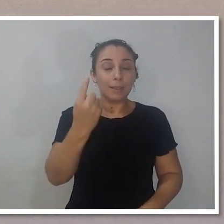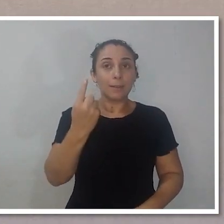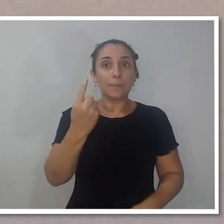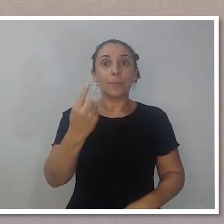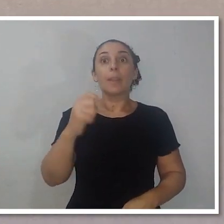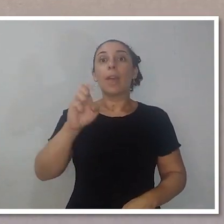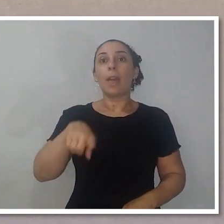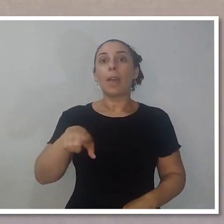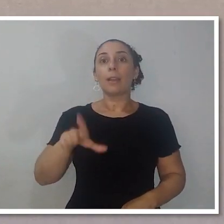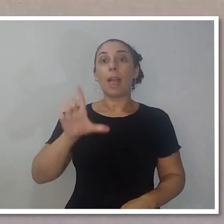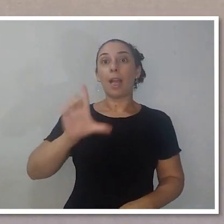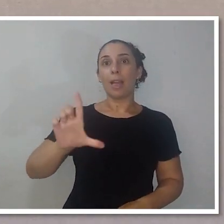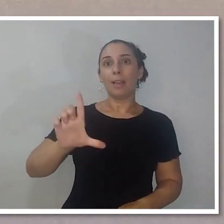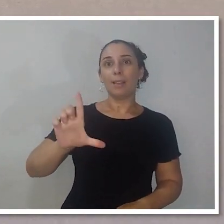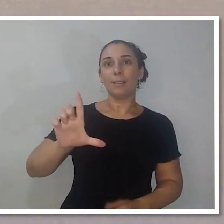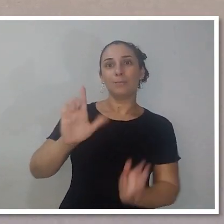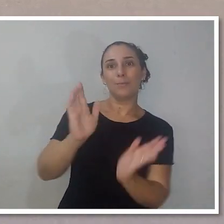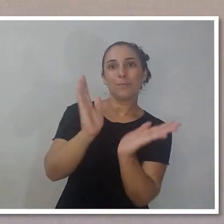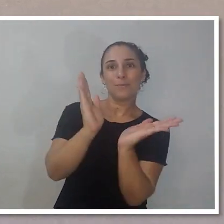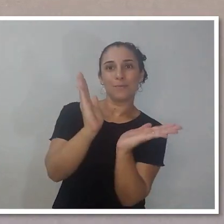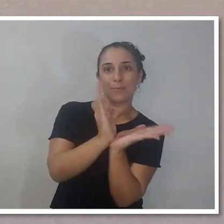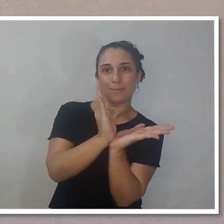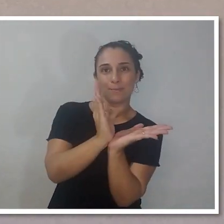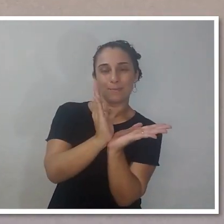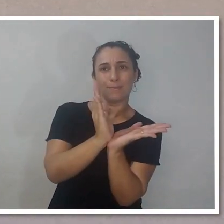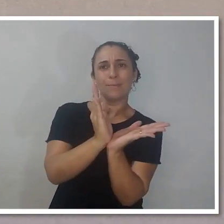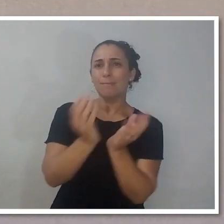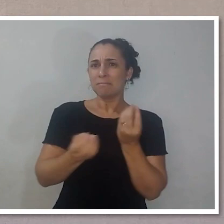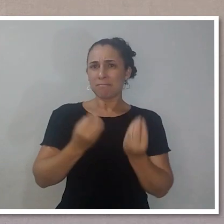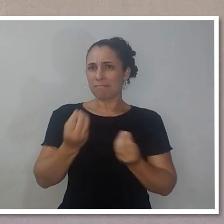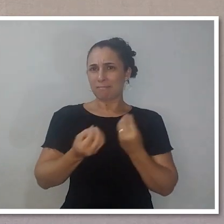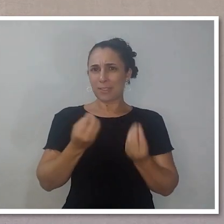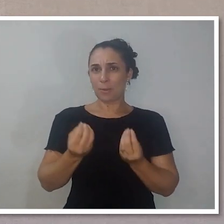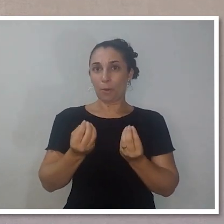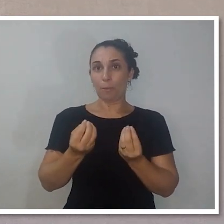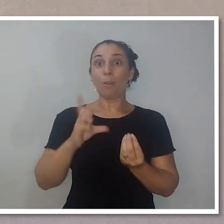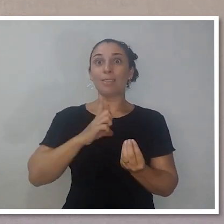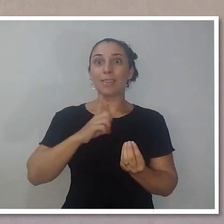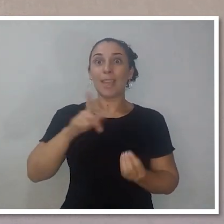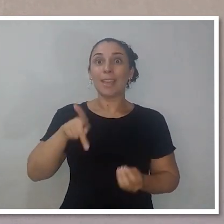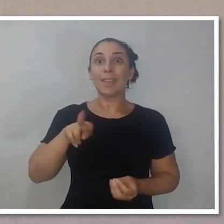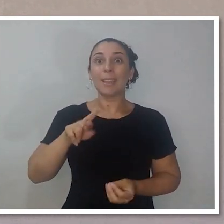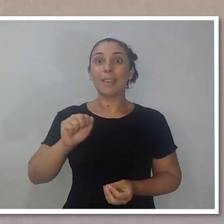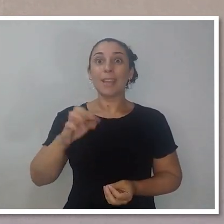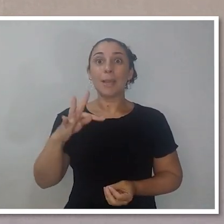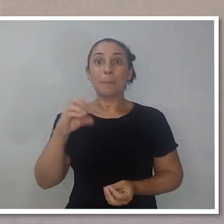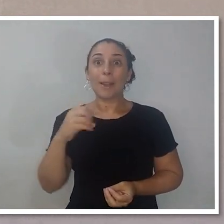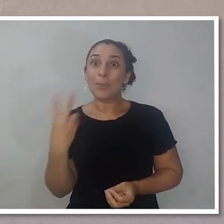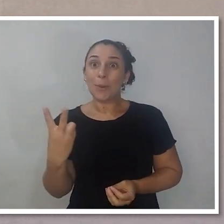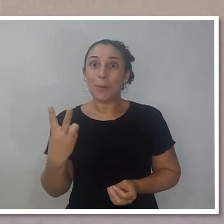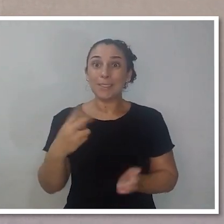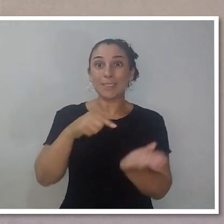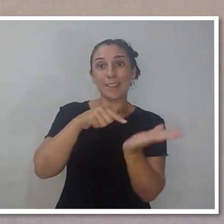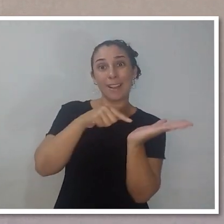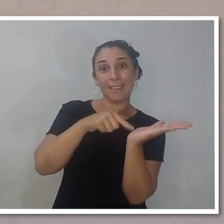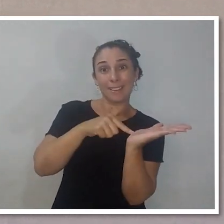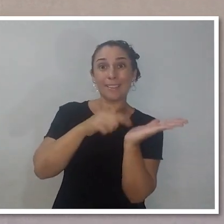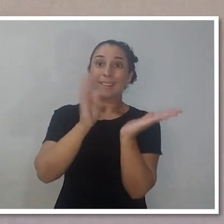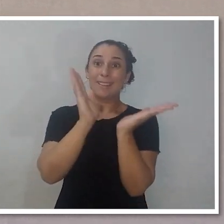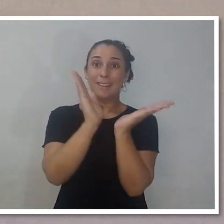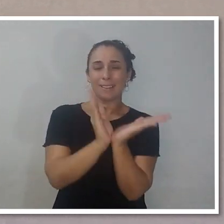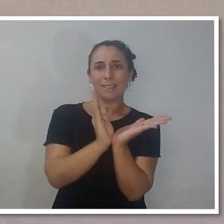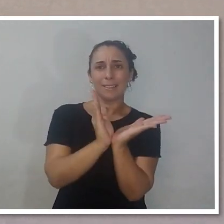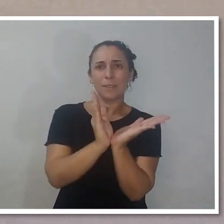Isso aqui é um suporte em L ou L Bracket. Ele tem dois pratos, um de cada lado. E qual é a